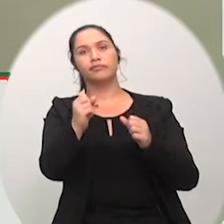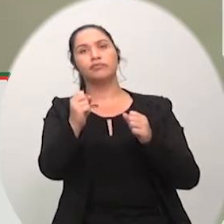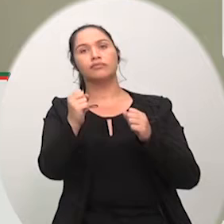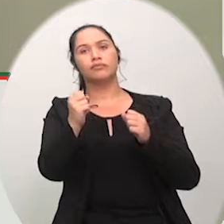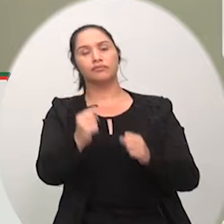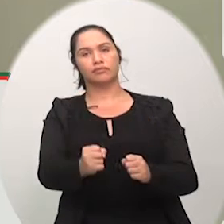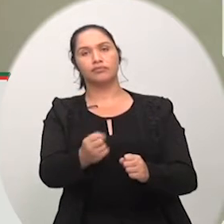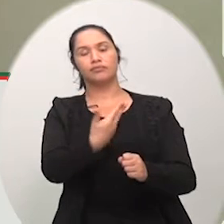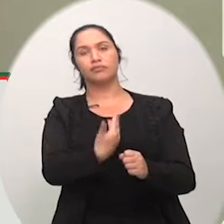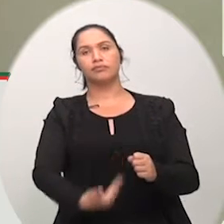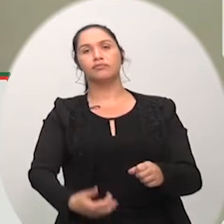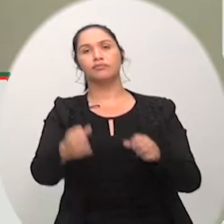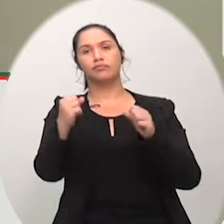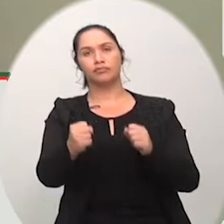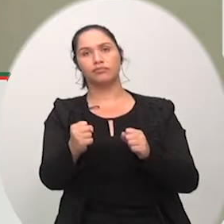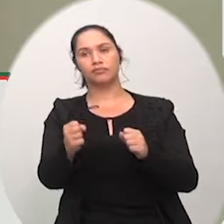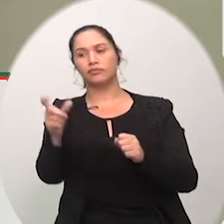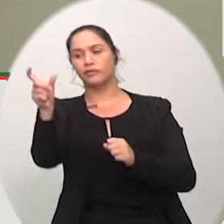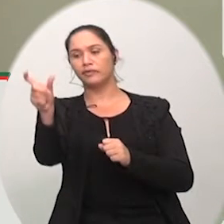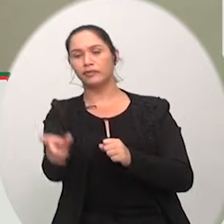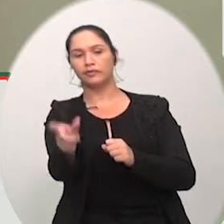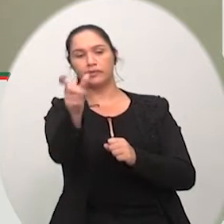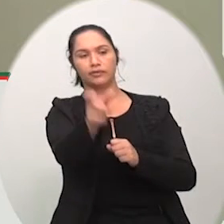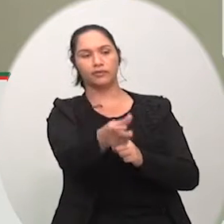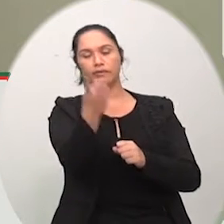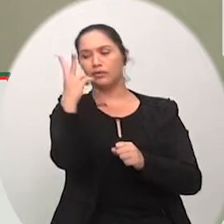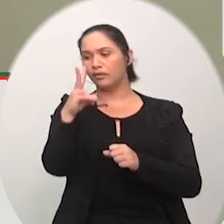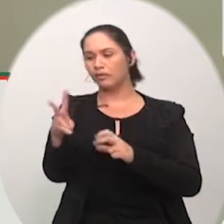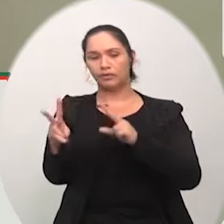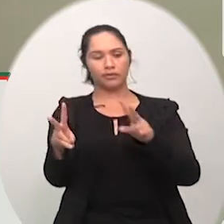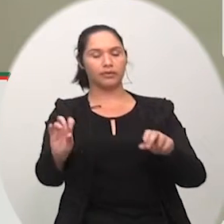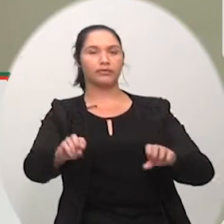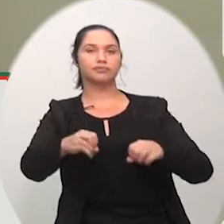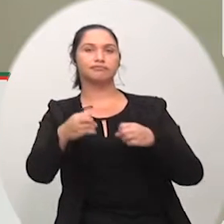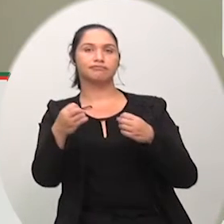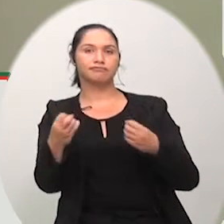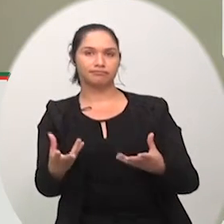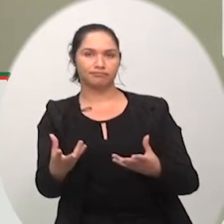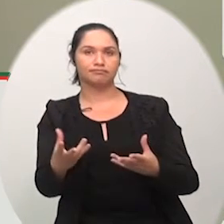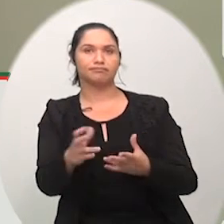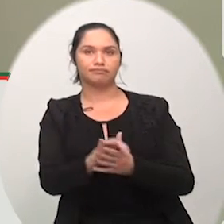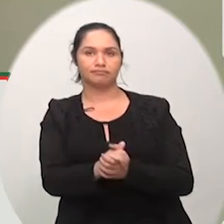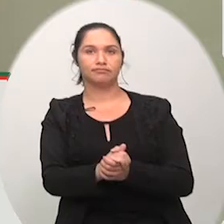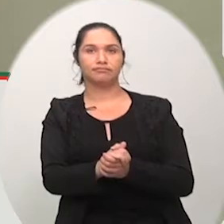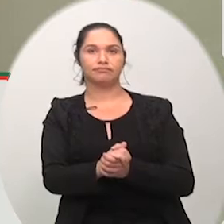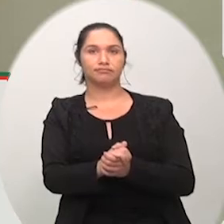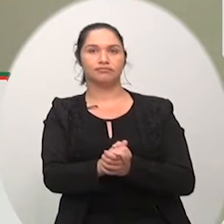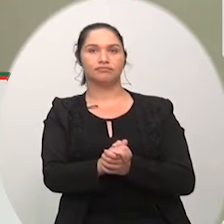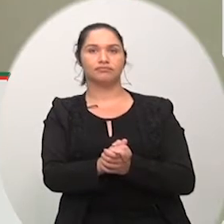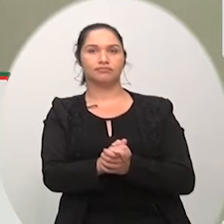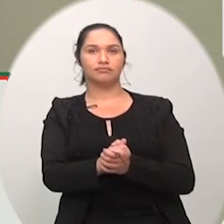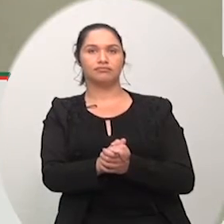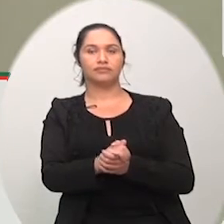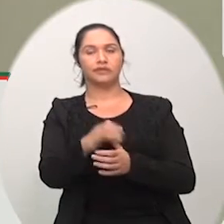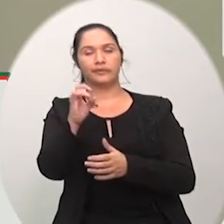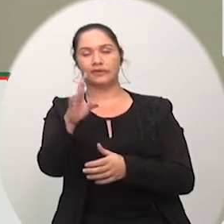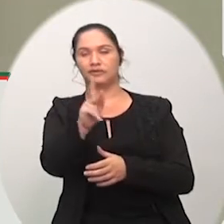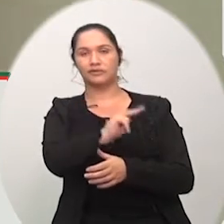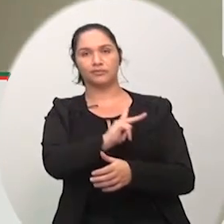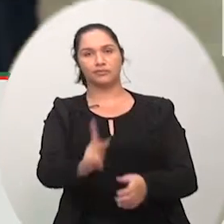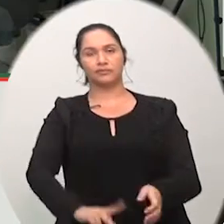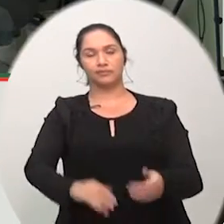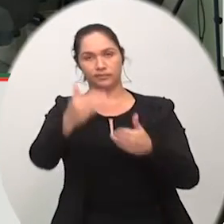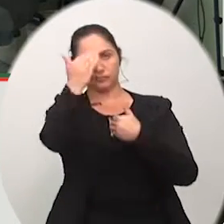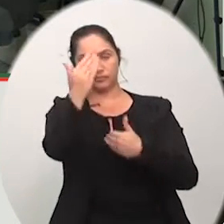e possa fazer uma fiscalização mais rígida na nossa cidade com relação aos calçados é isso senhor presidente obrigado a